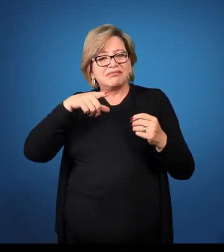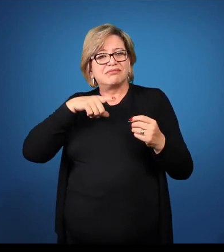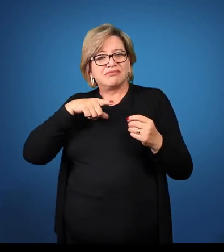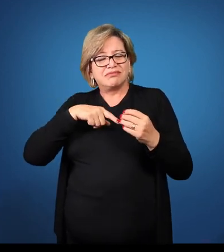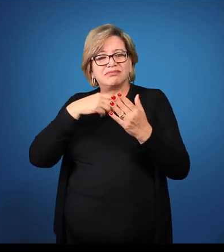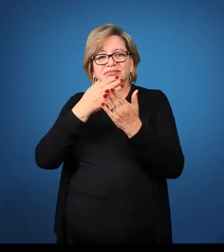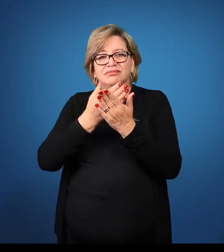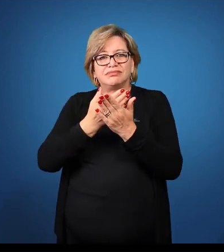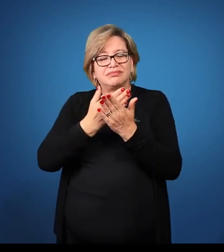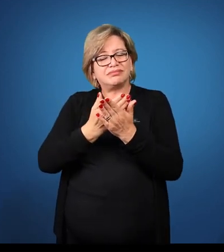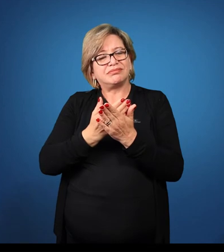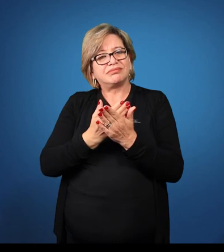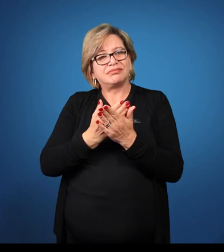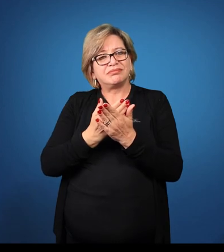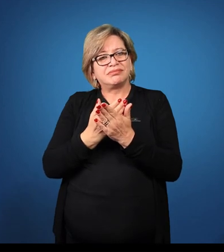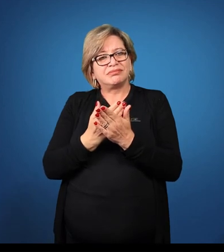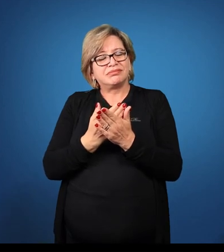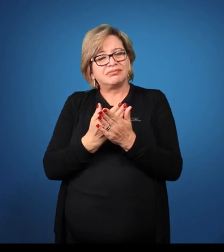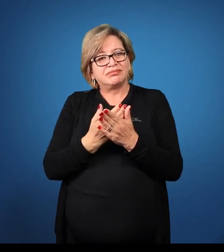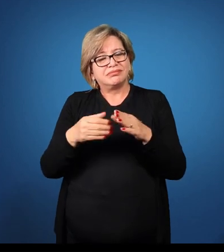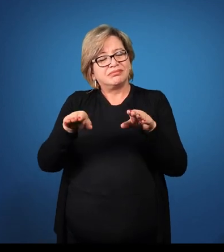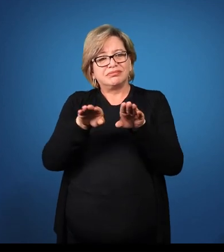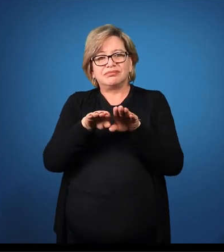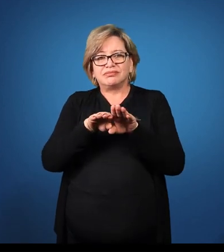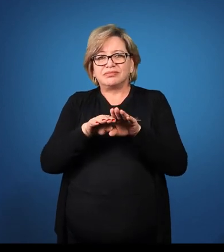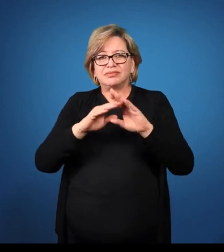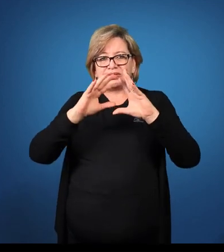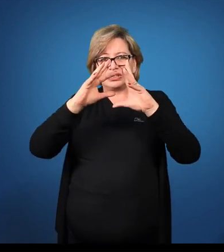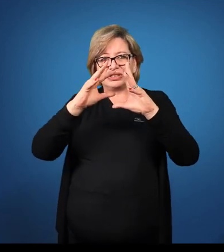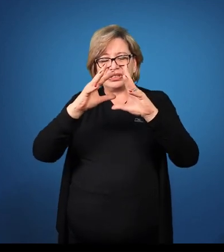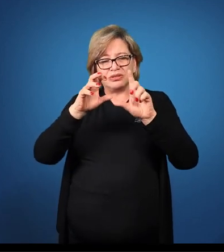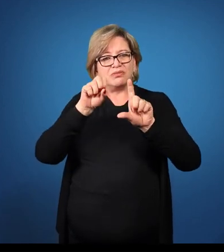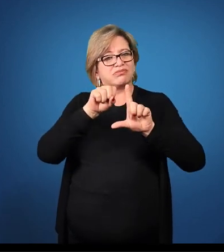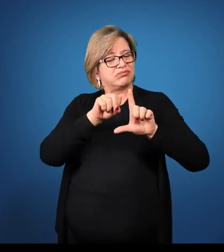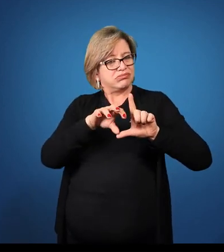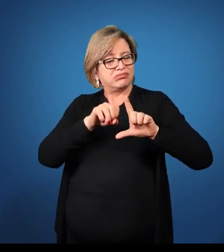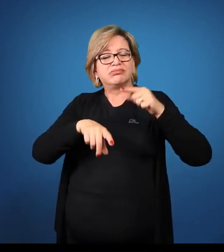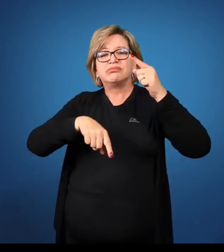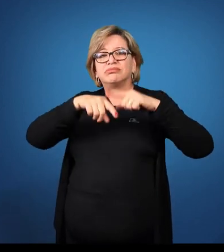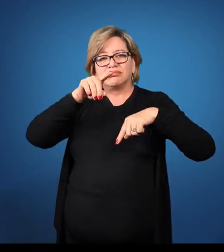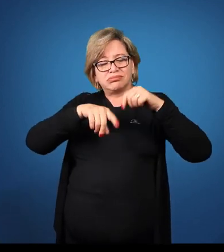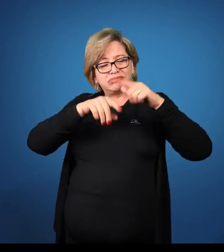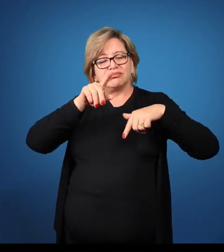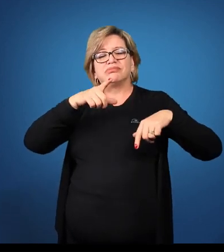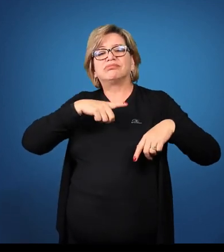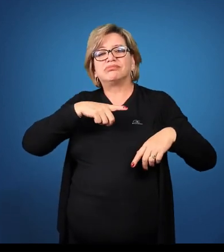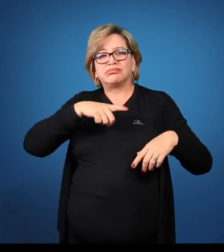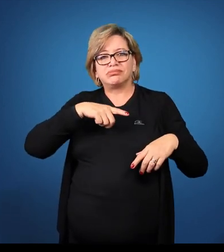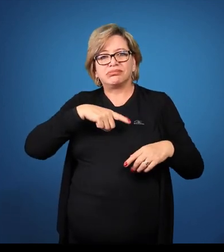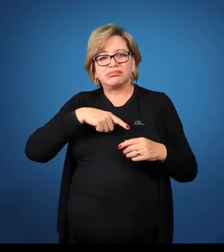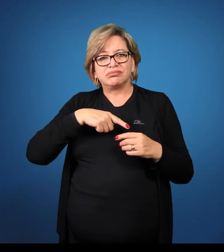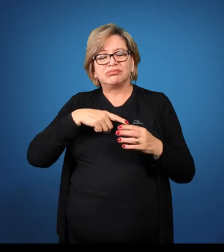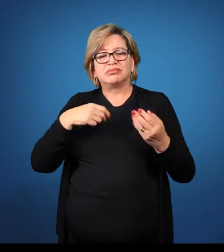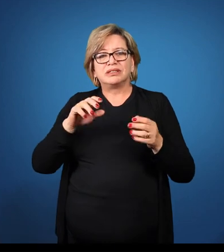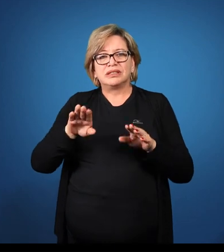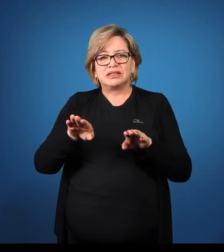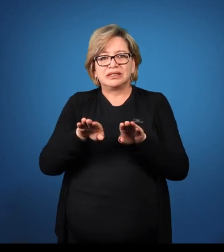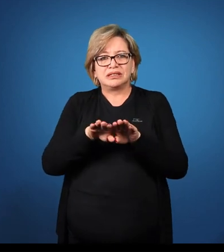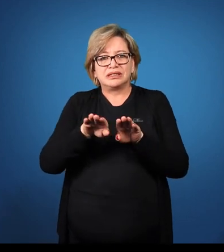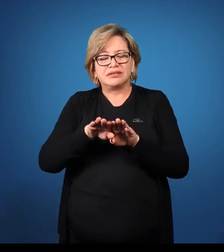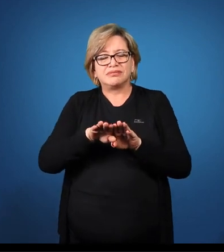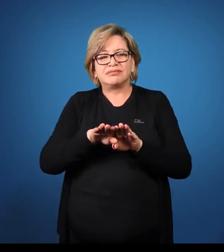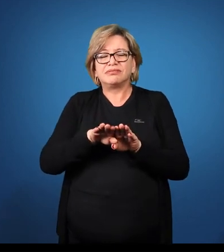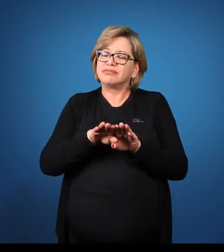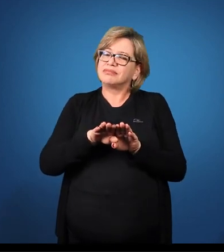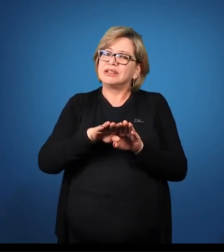também em toda a referência que nós passamos, além do